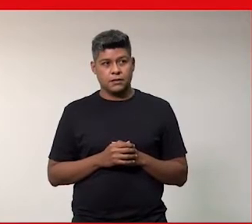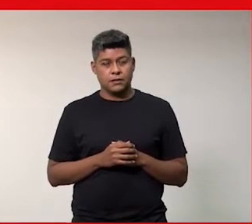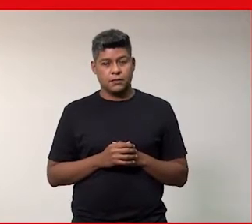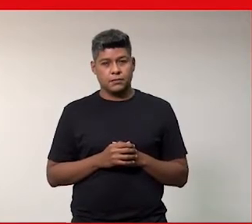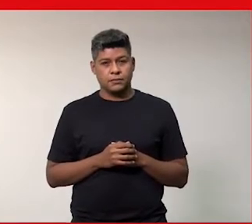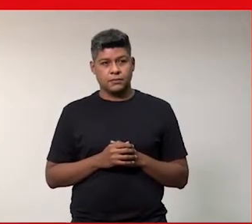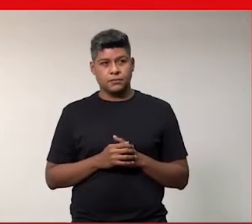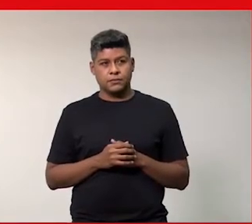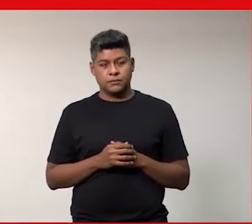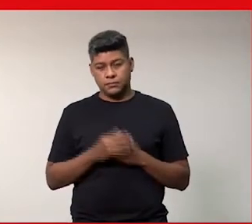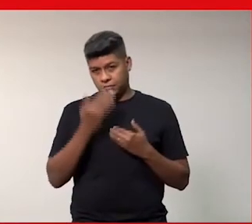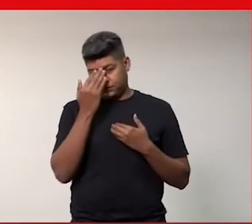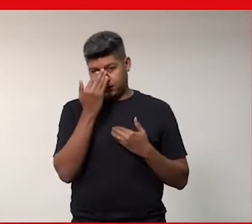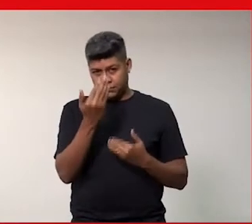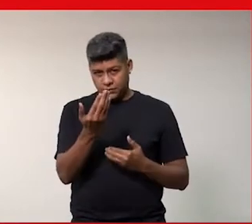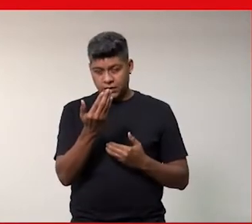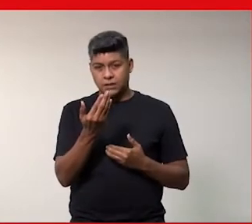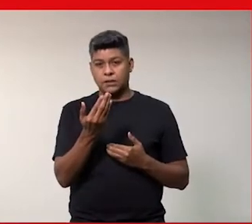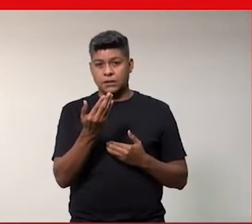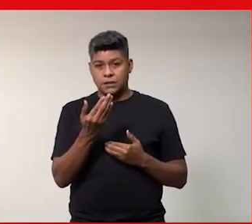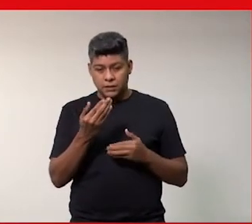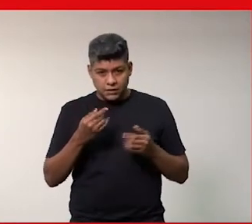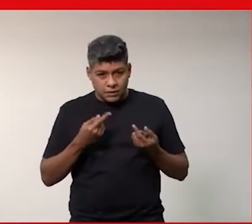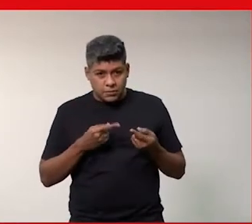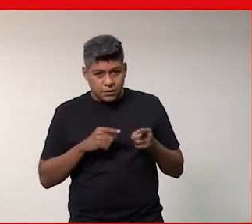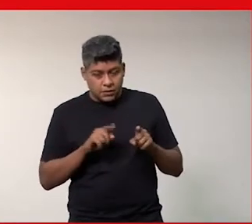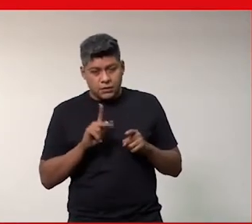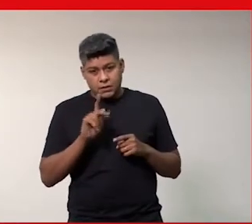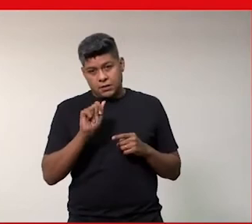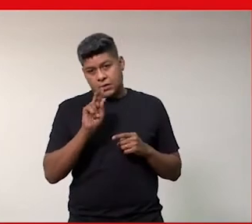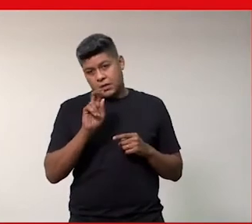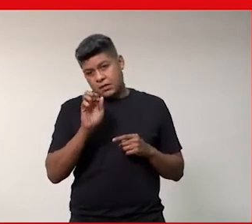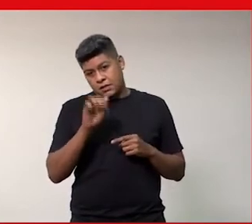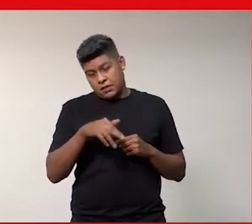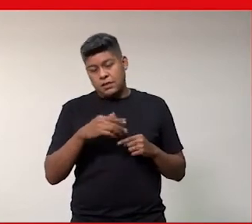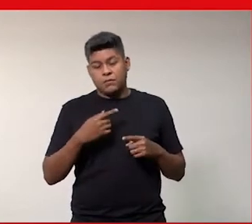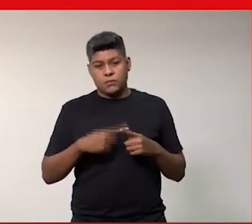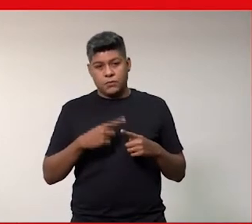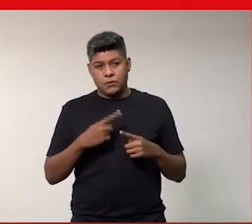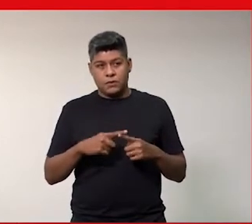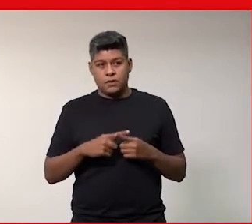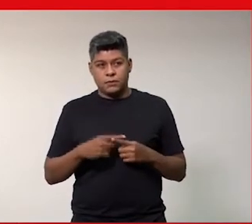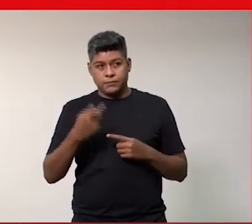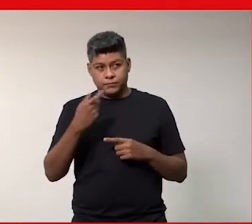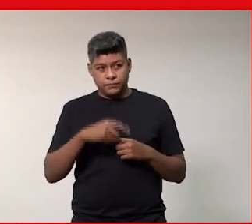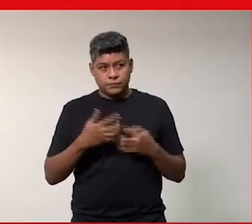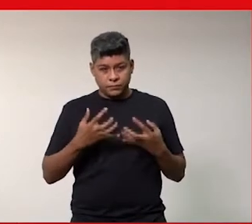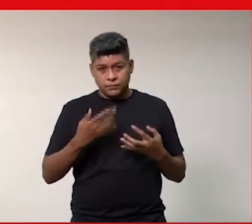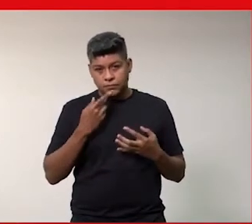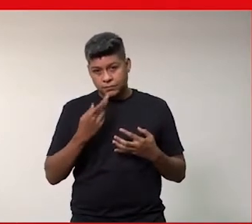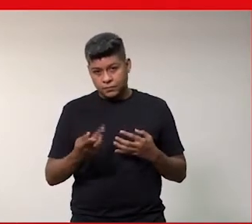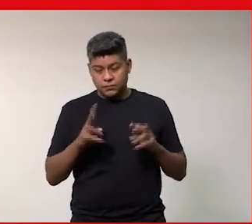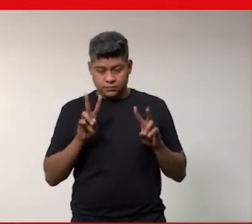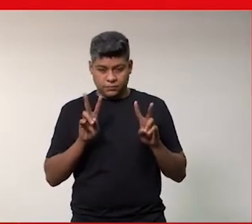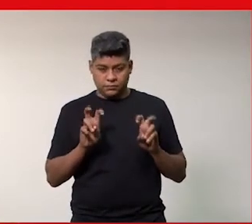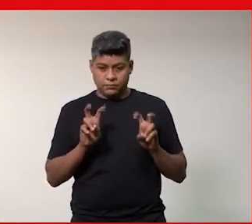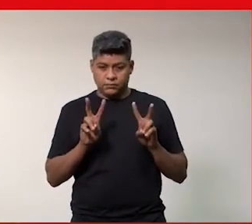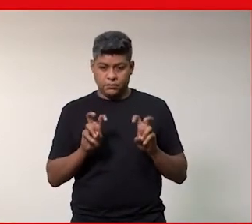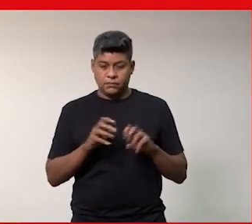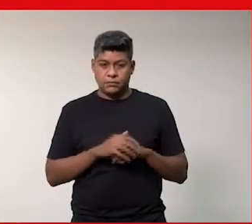Muito obrigada por essa provocação Karen porque eu queria ter falado sobre isso